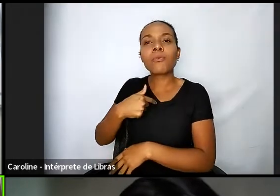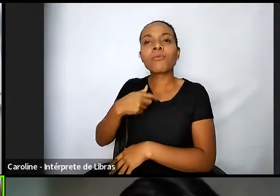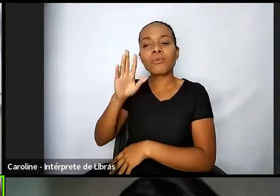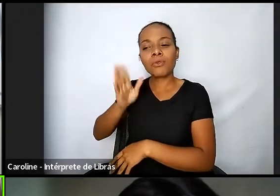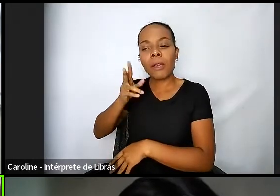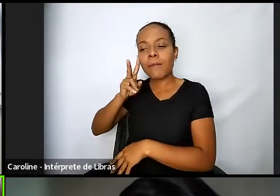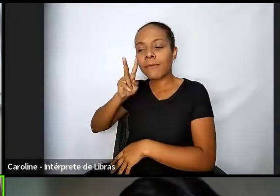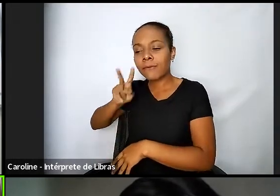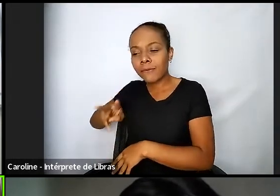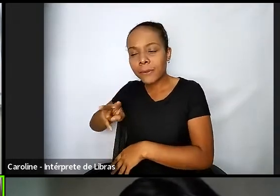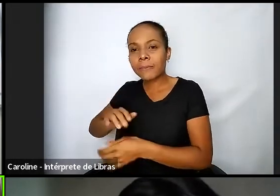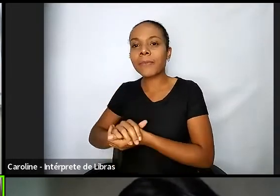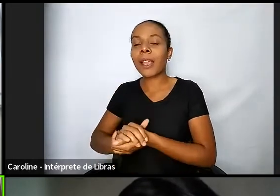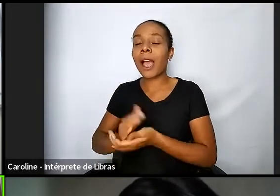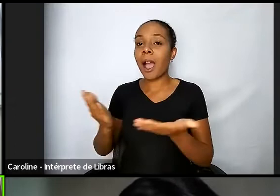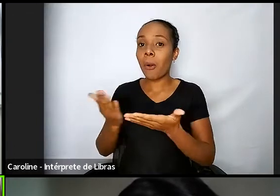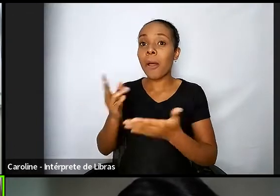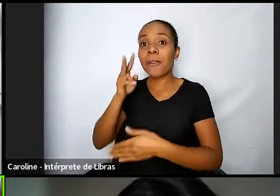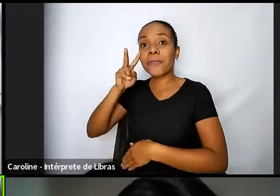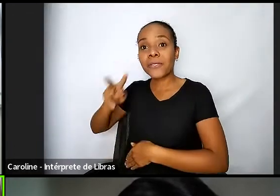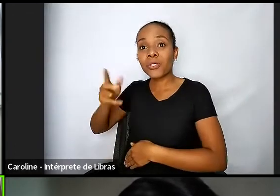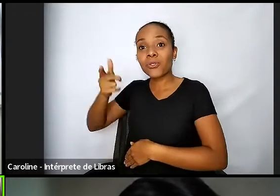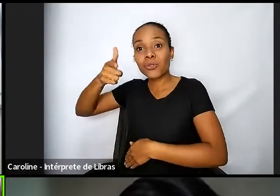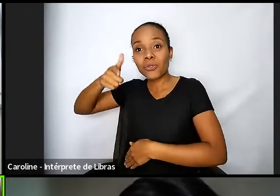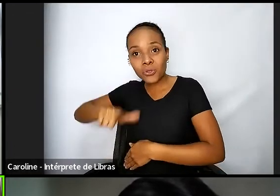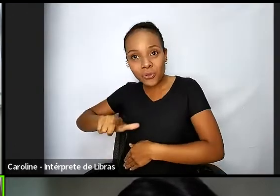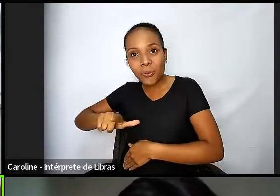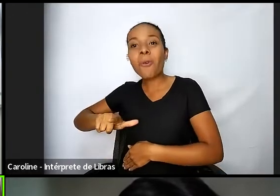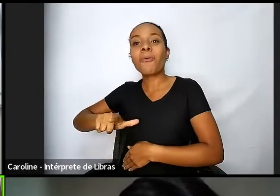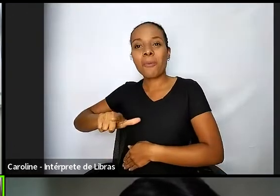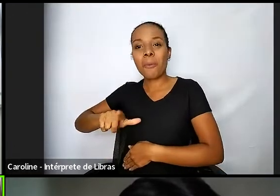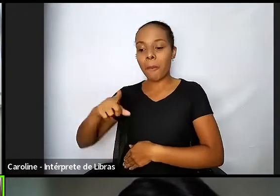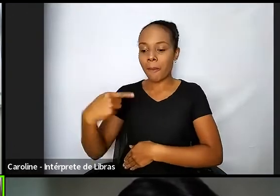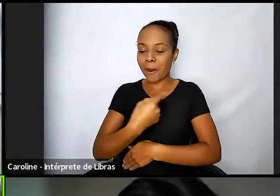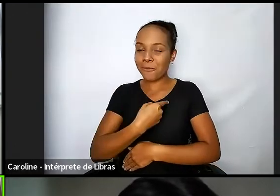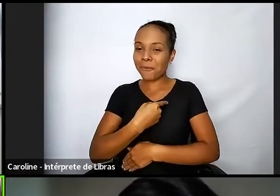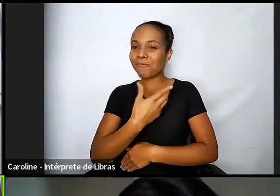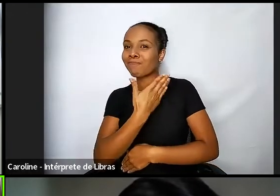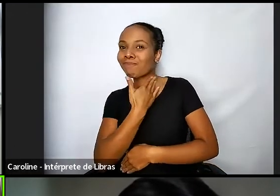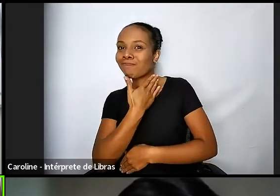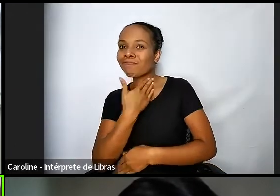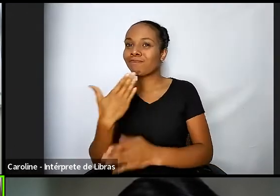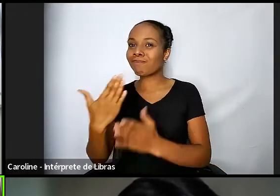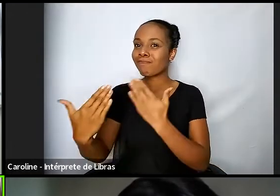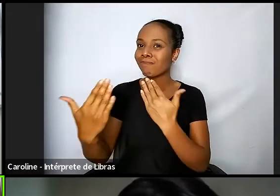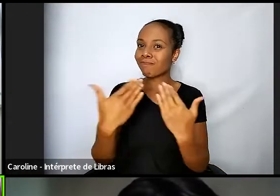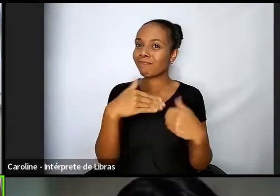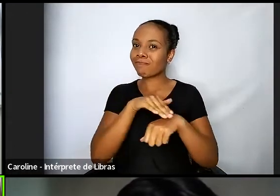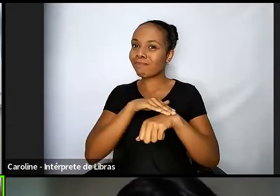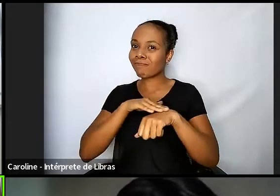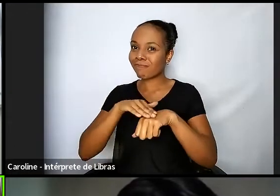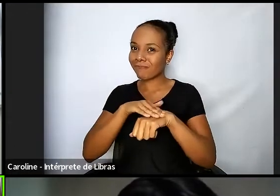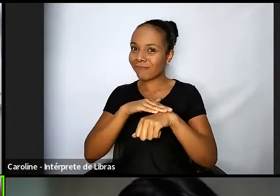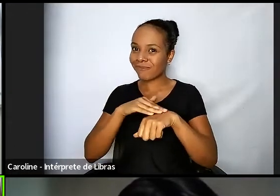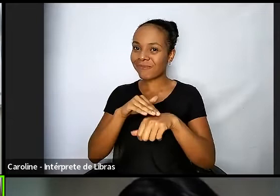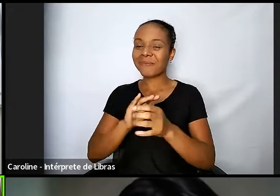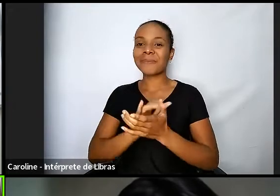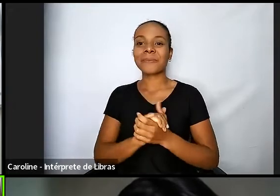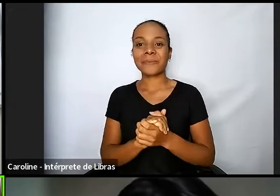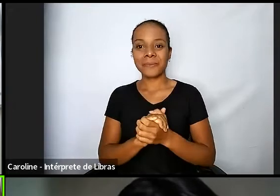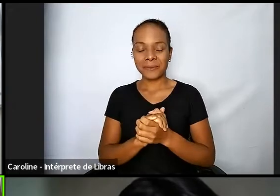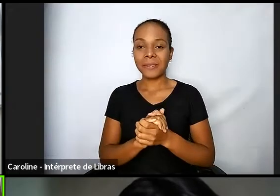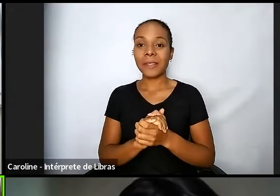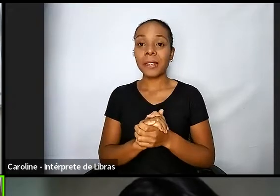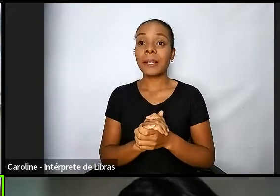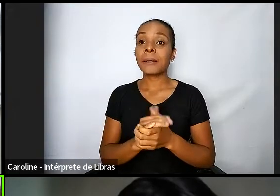gente poder fazer essa intersecção do filme que a gente vai estar colocando. Efetivamente, a